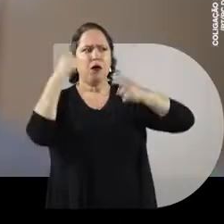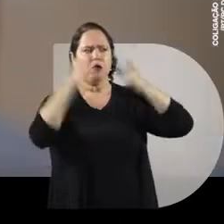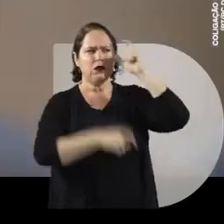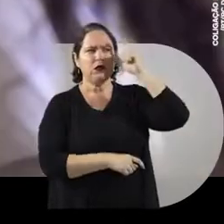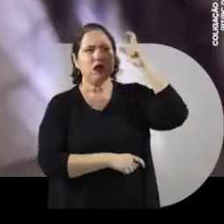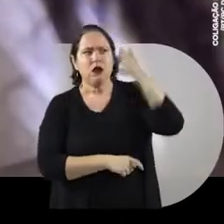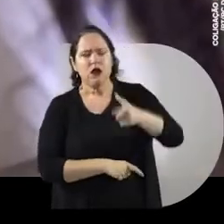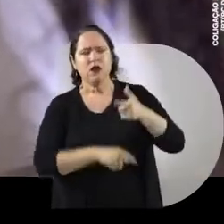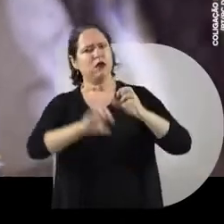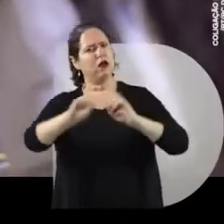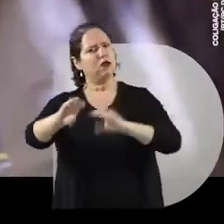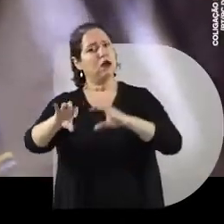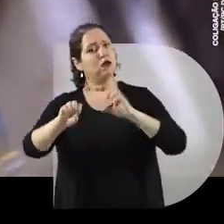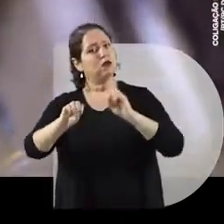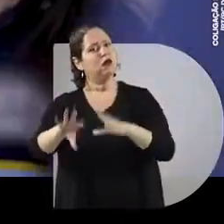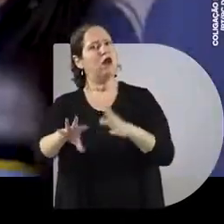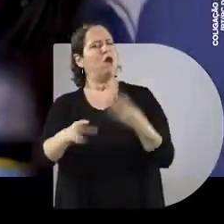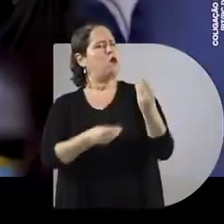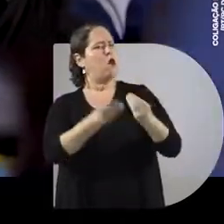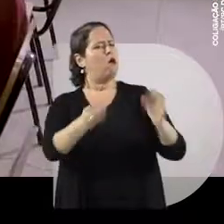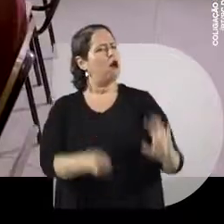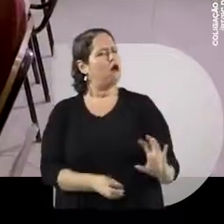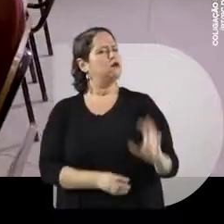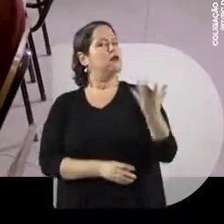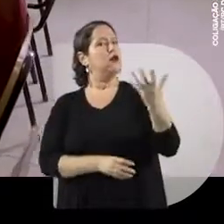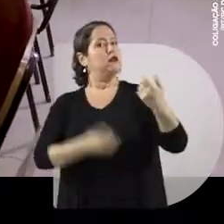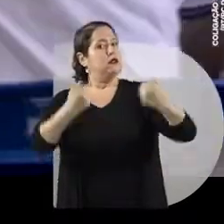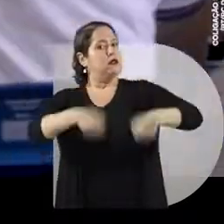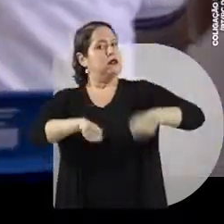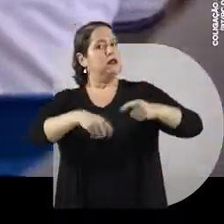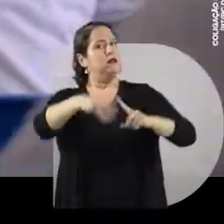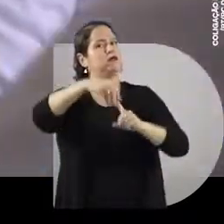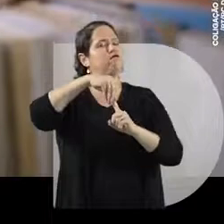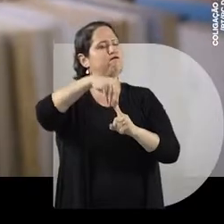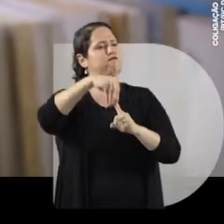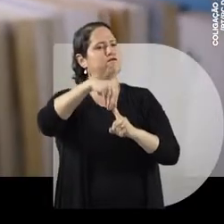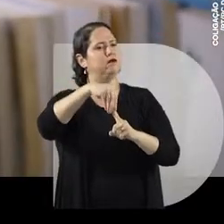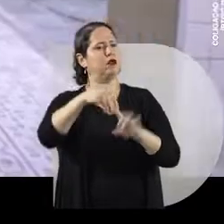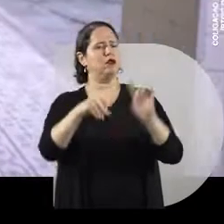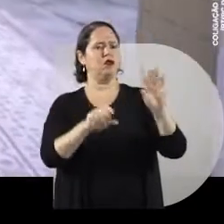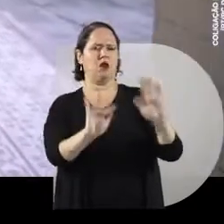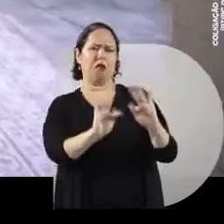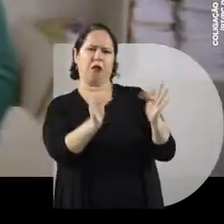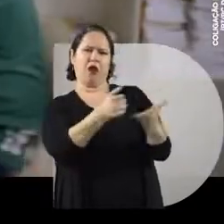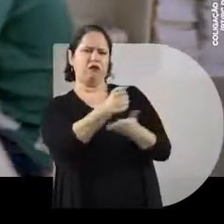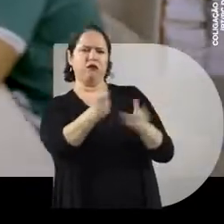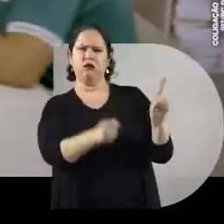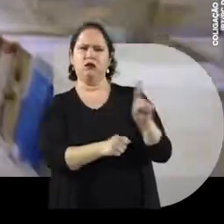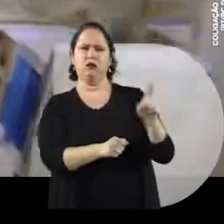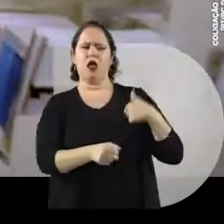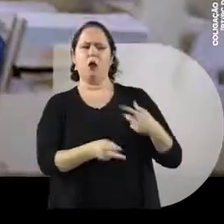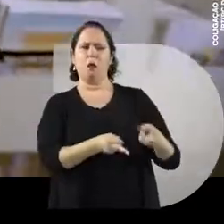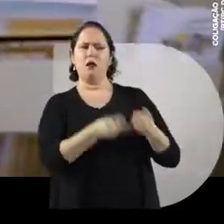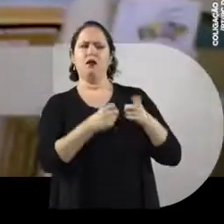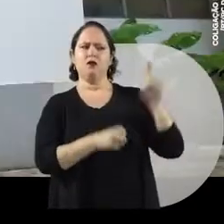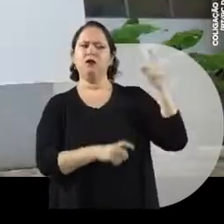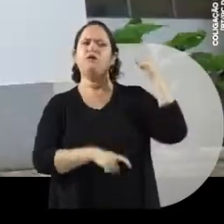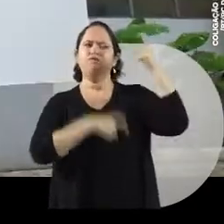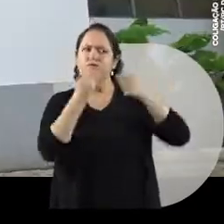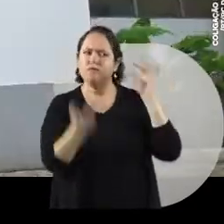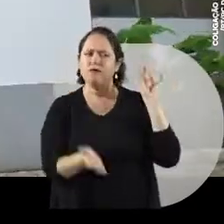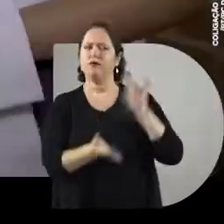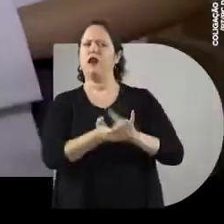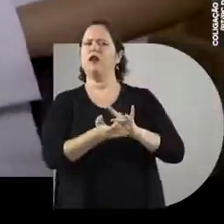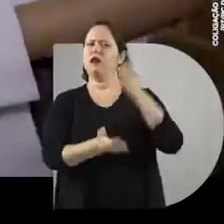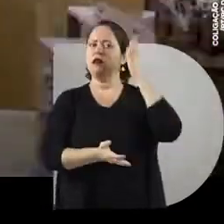educação, por que ela está acontecendo, qual a necessidade dela. Não é algo raso, sabe? É algo que você realmente